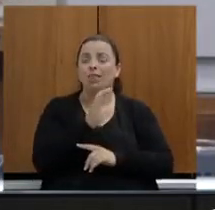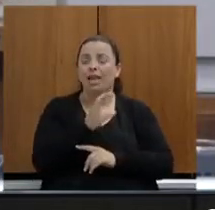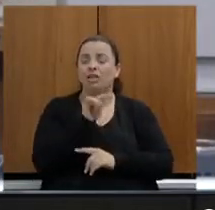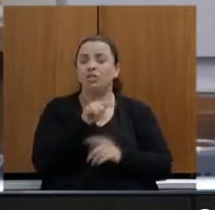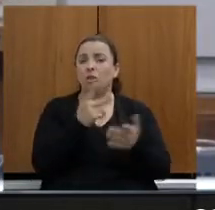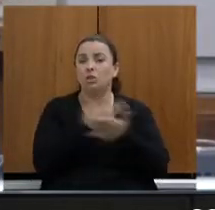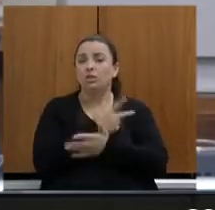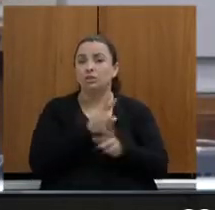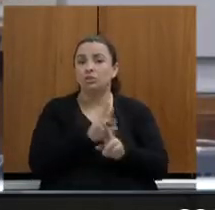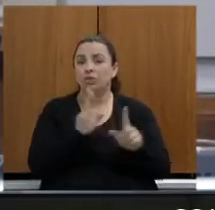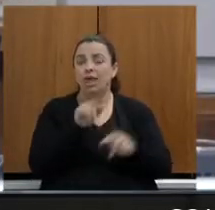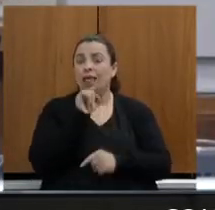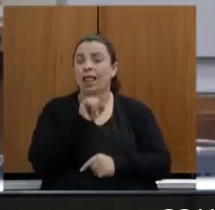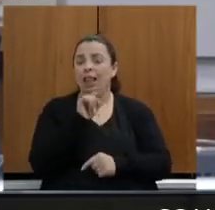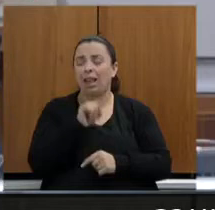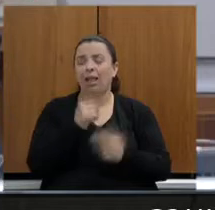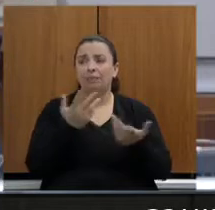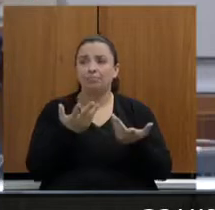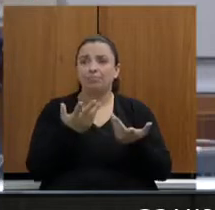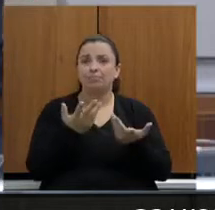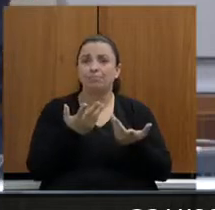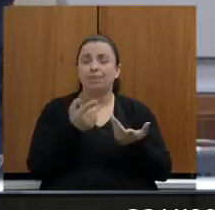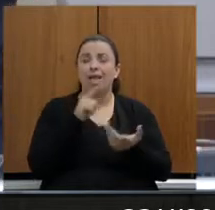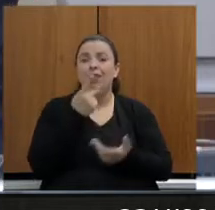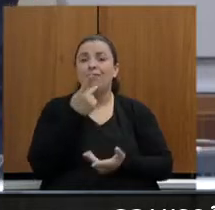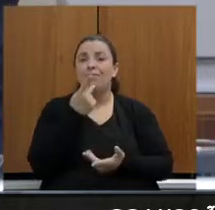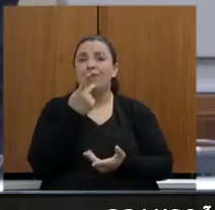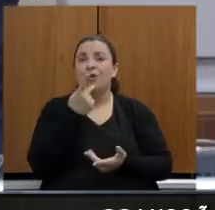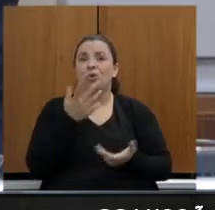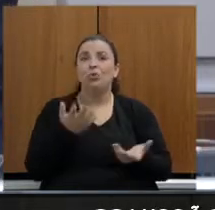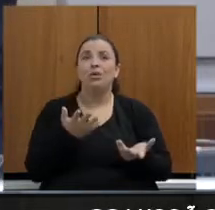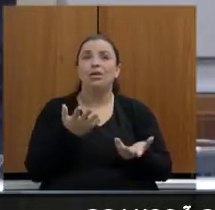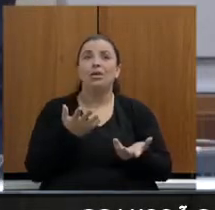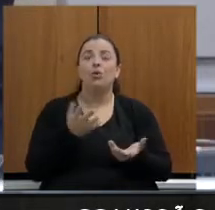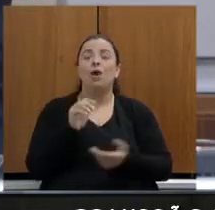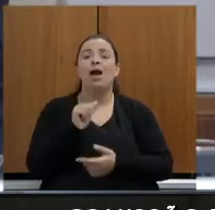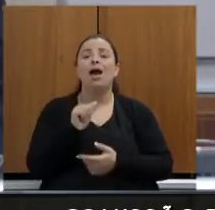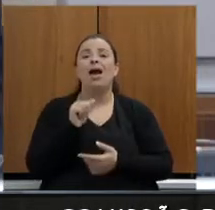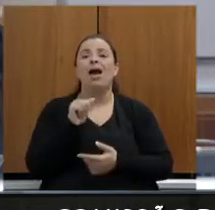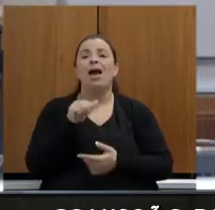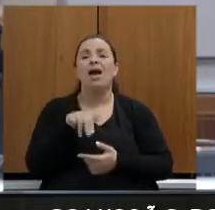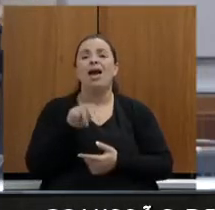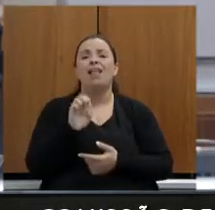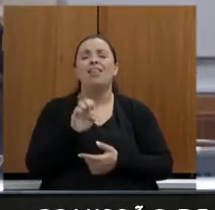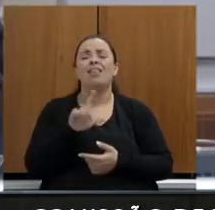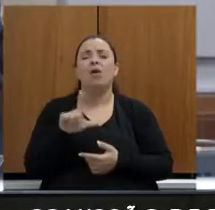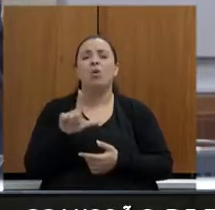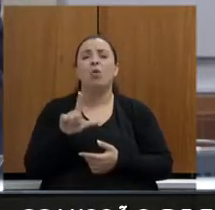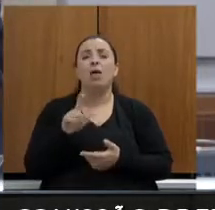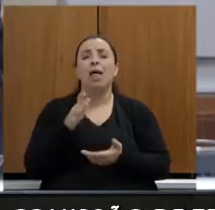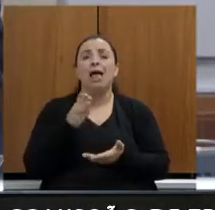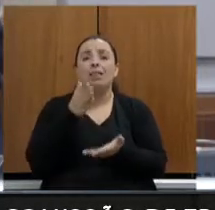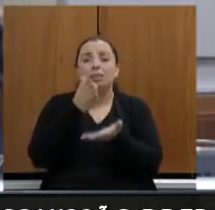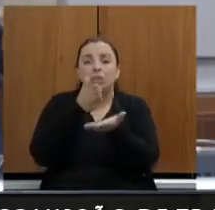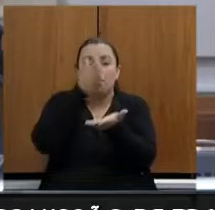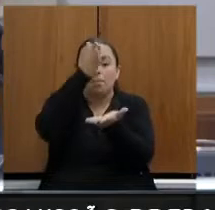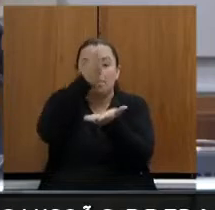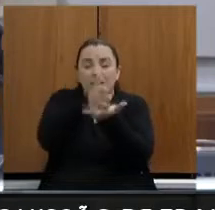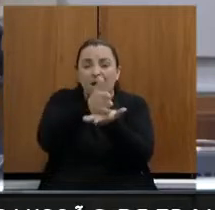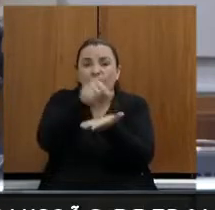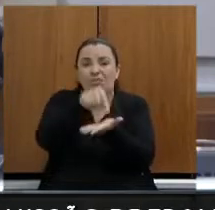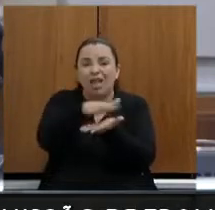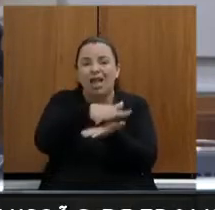nós passaríamos o anel dentro da Varza das Flores. O primeiro ponto que precisamos